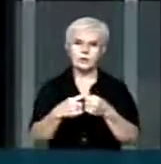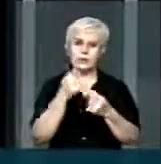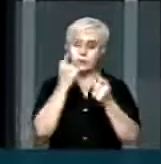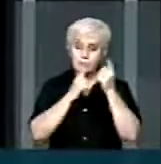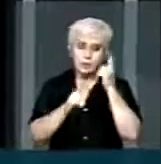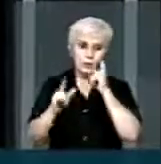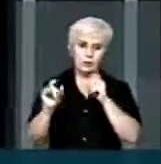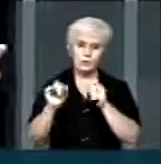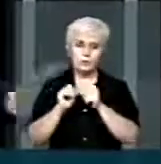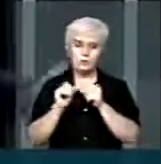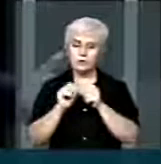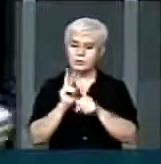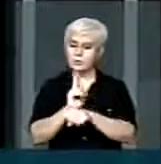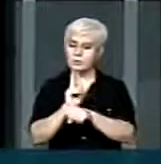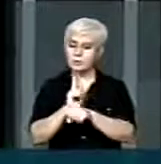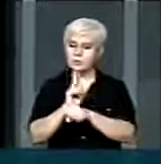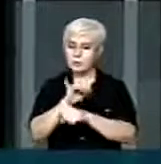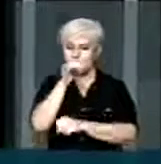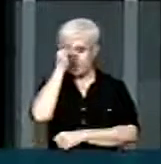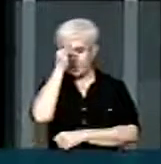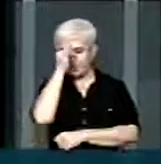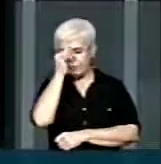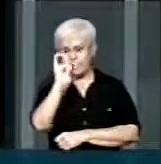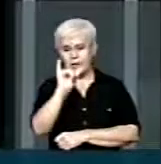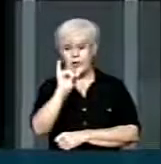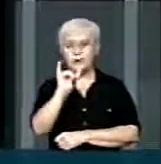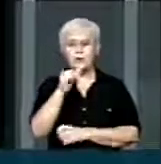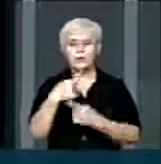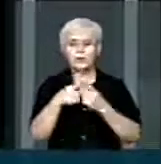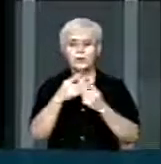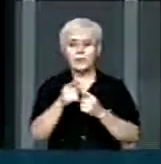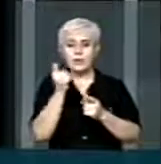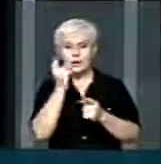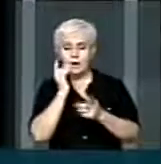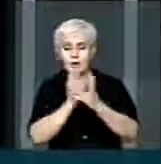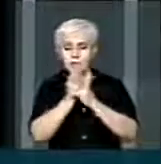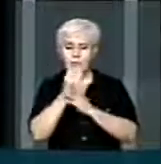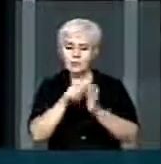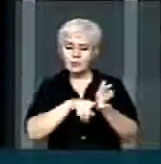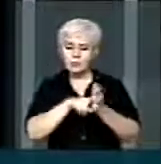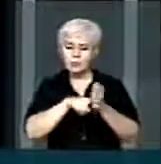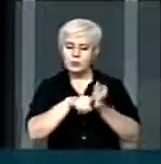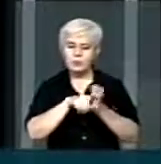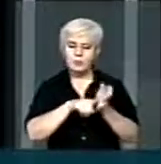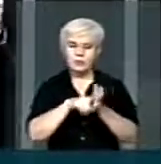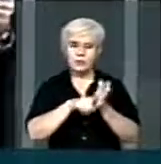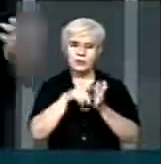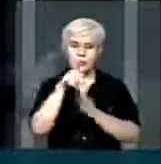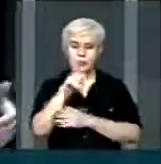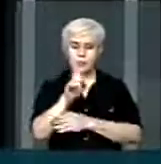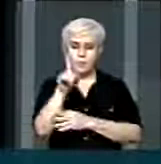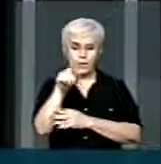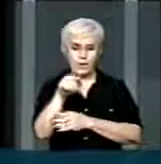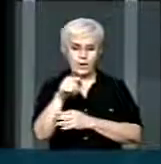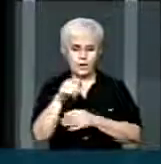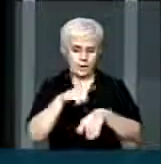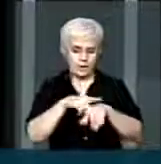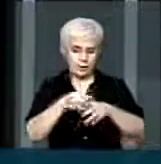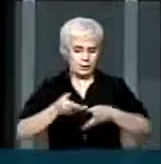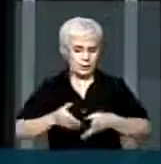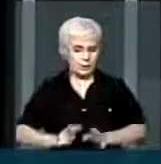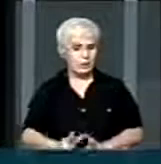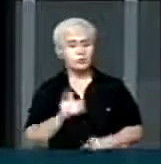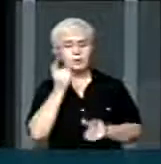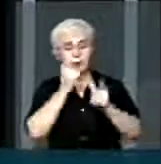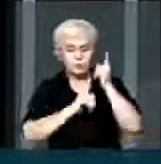haver a prevenção de uma série de excepcionalidades que antes não tinha, da finocetonúria, da anemia falciforme,